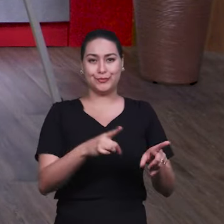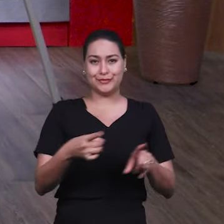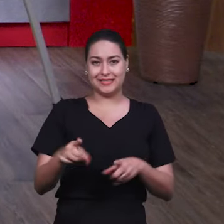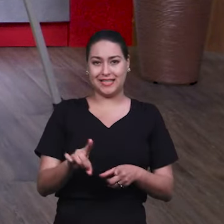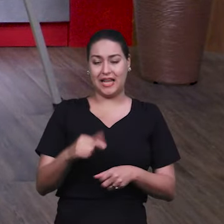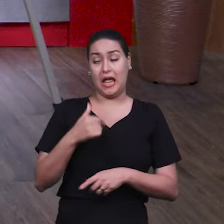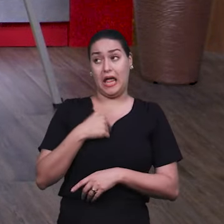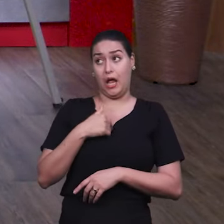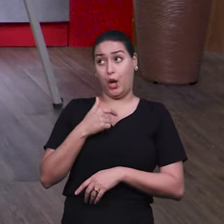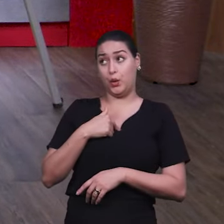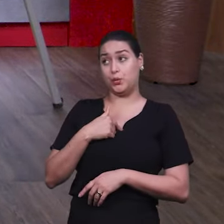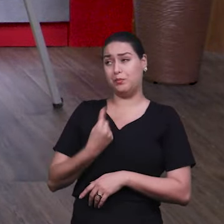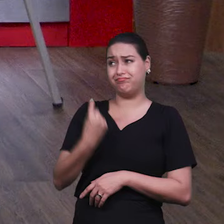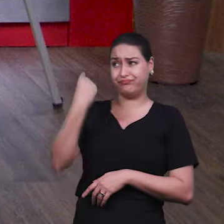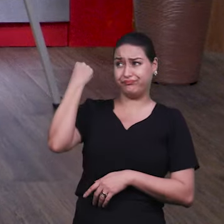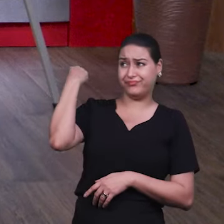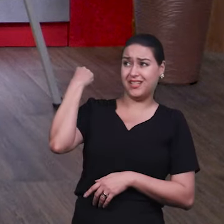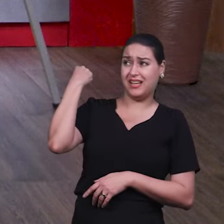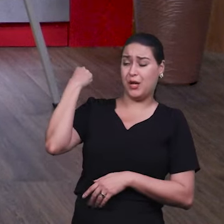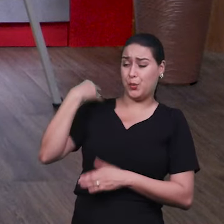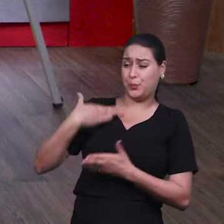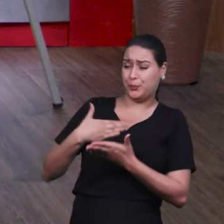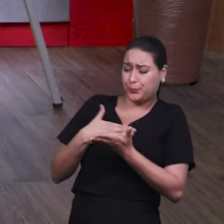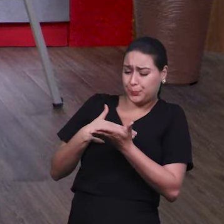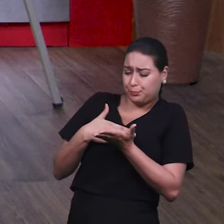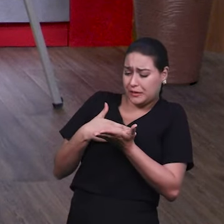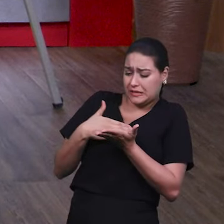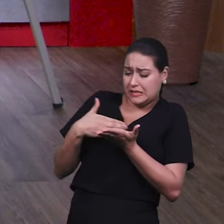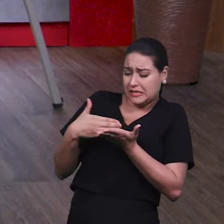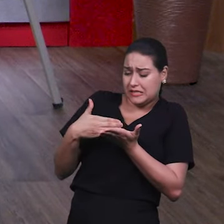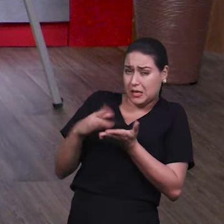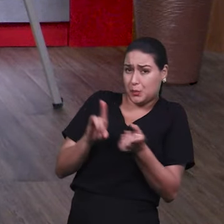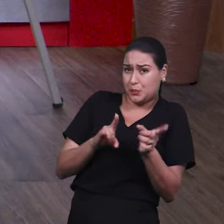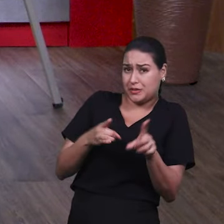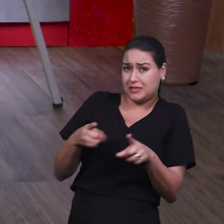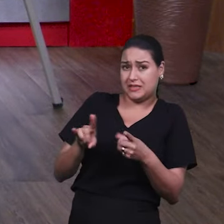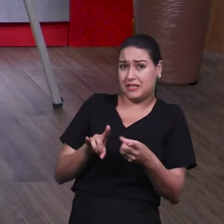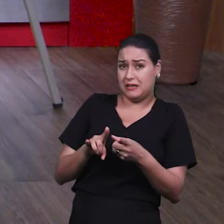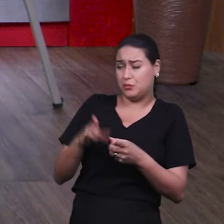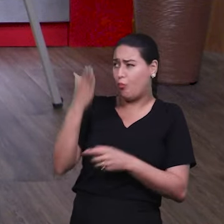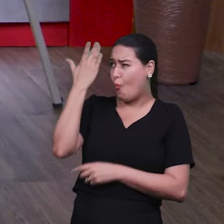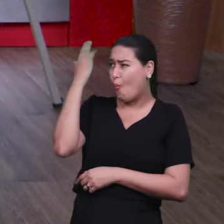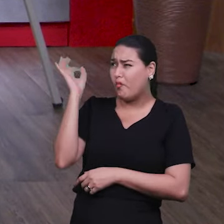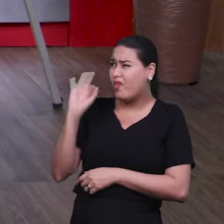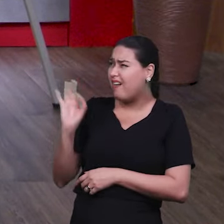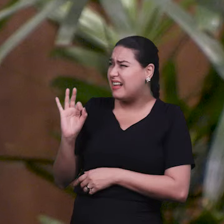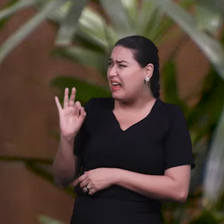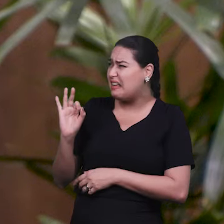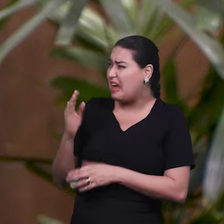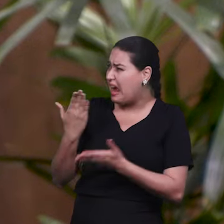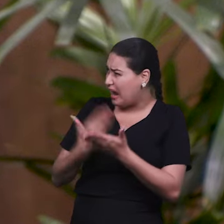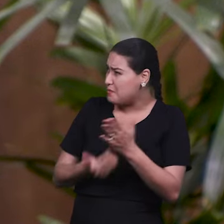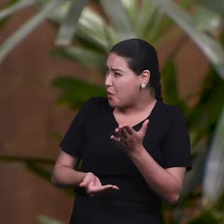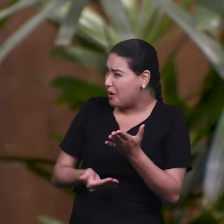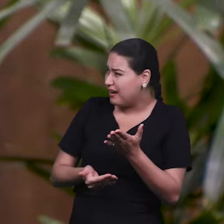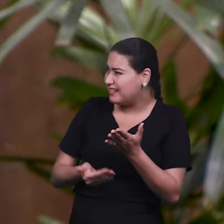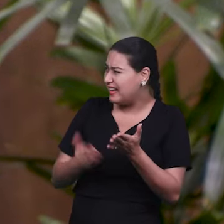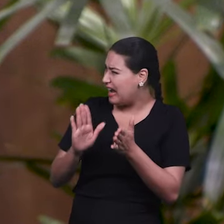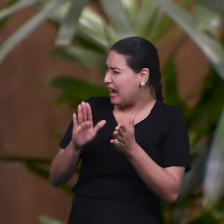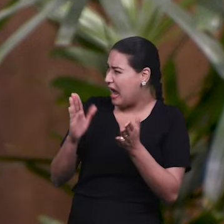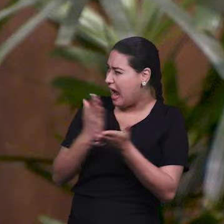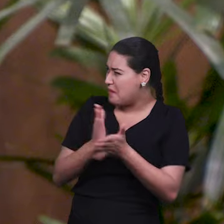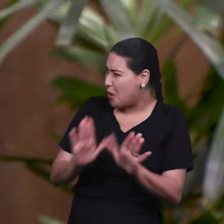eu entrei no curso de iniciação musical, que eu acho que não sei se existe hoje, porque tem muitos anos, né? Mas, na